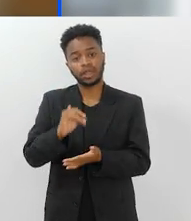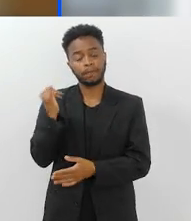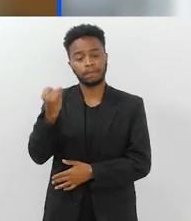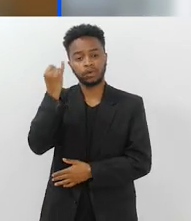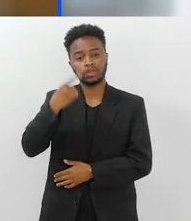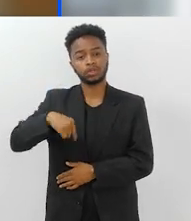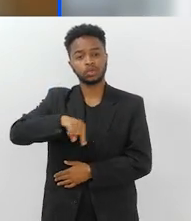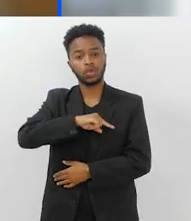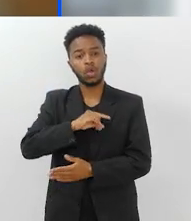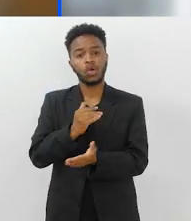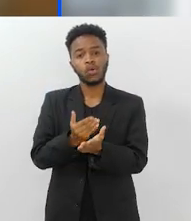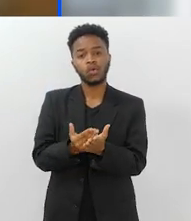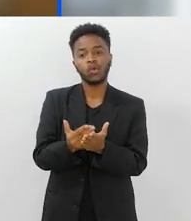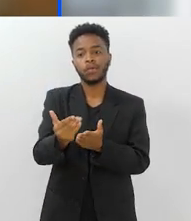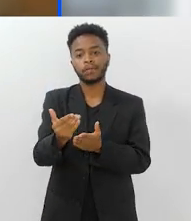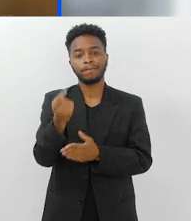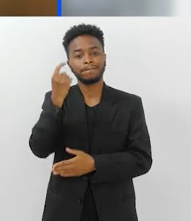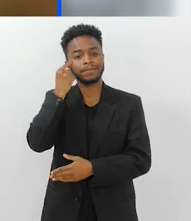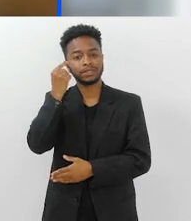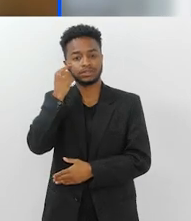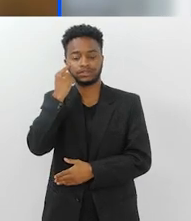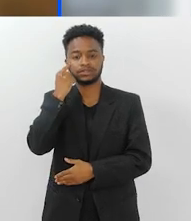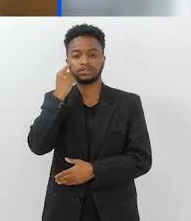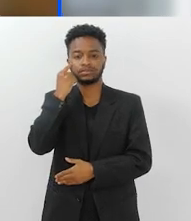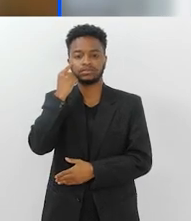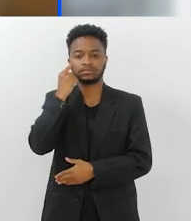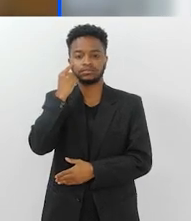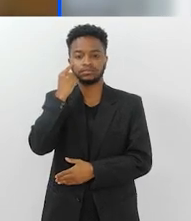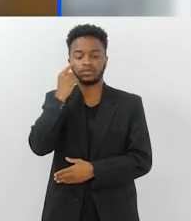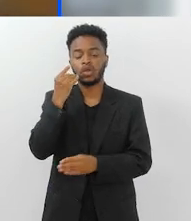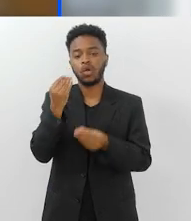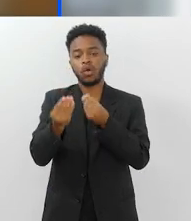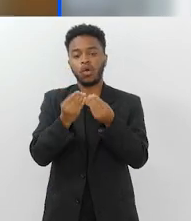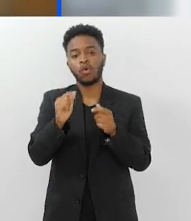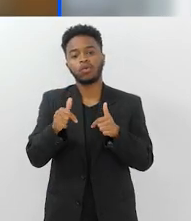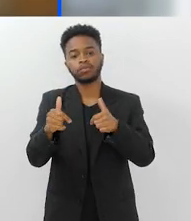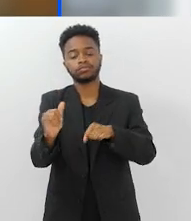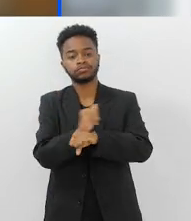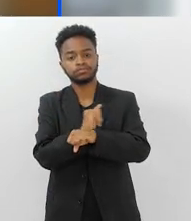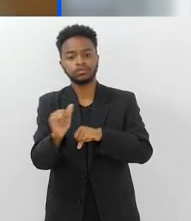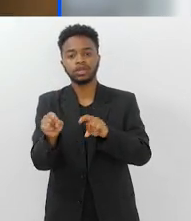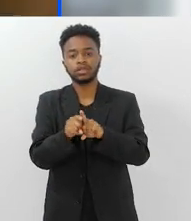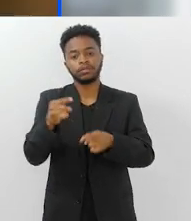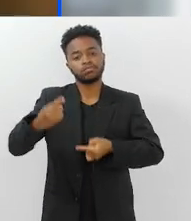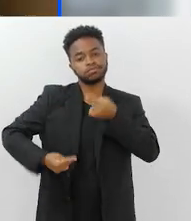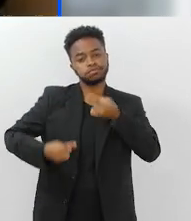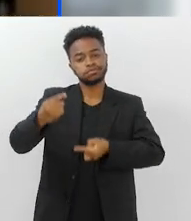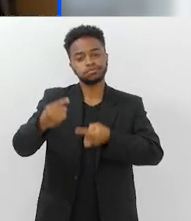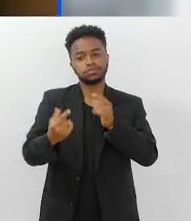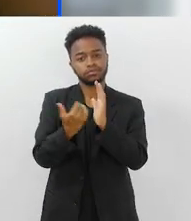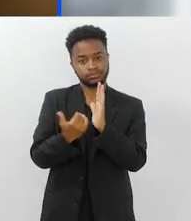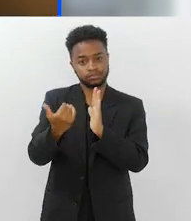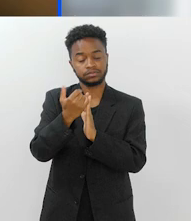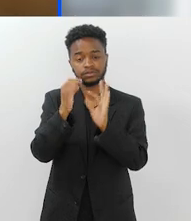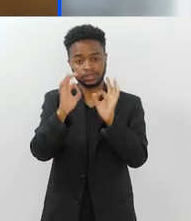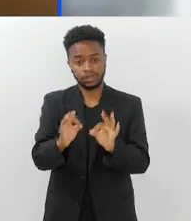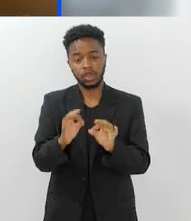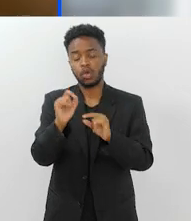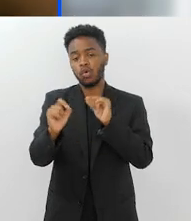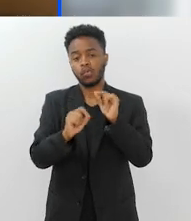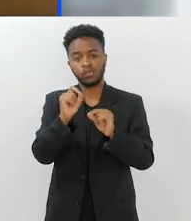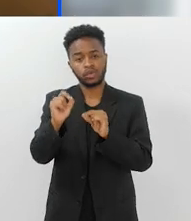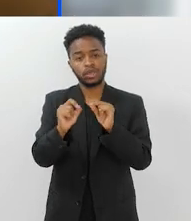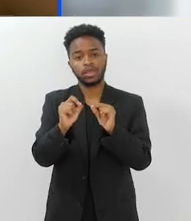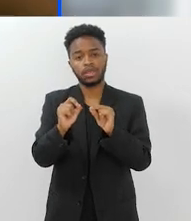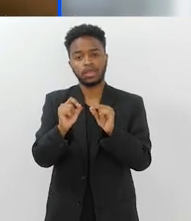importante que a gente comece a pensar nessas medidas e debater cada vez mais quais